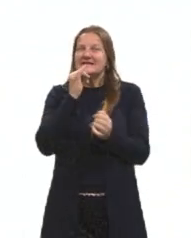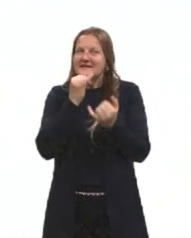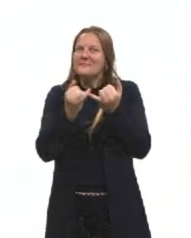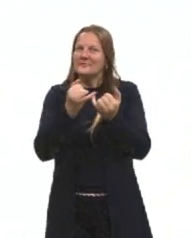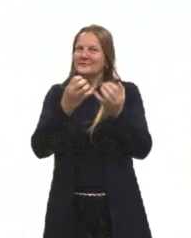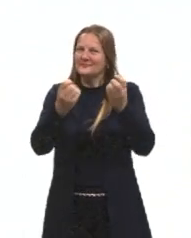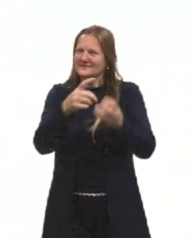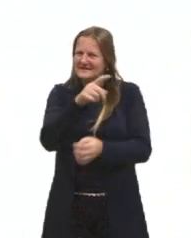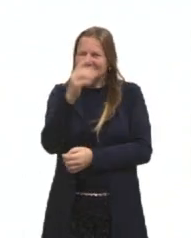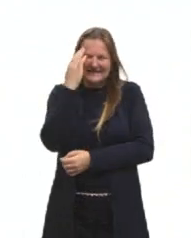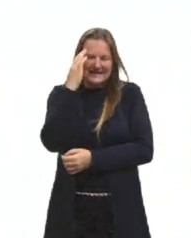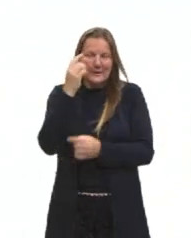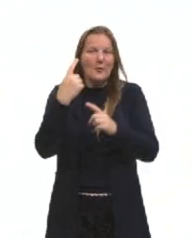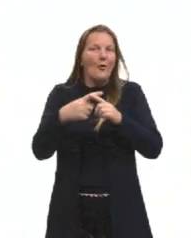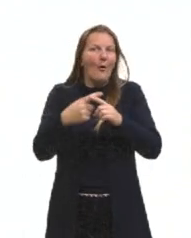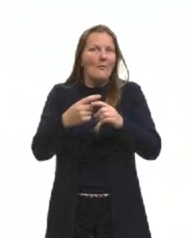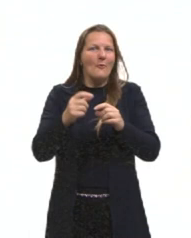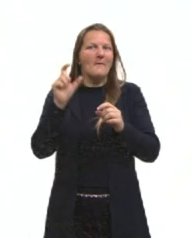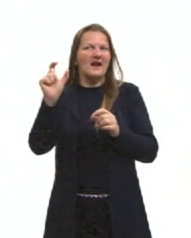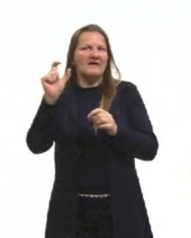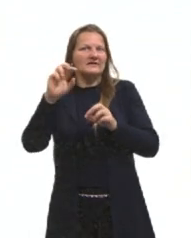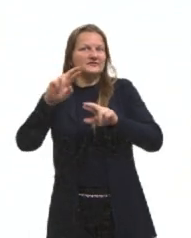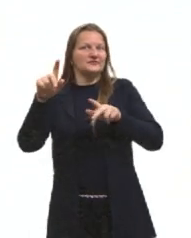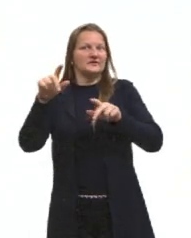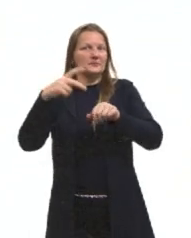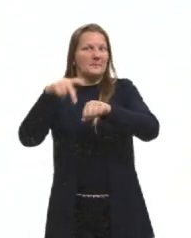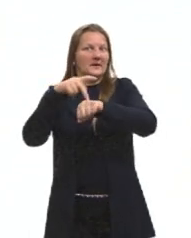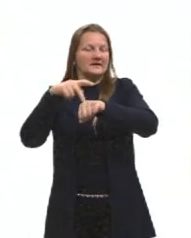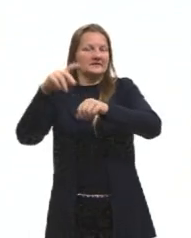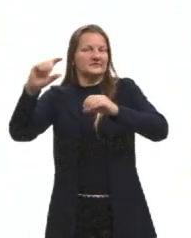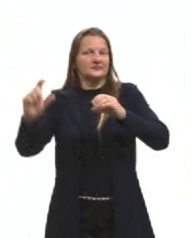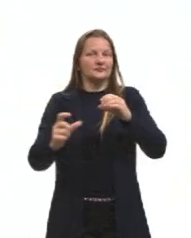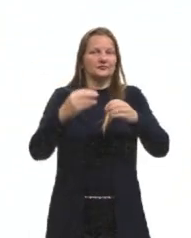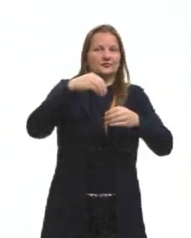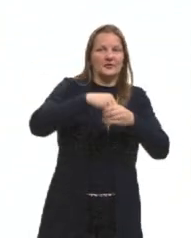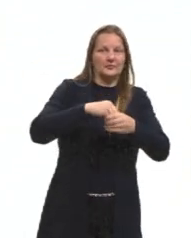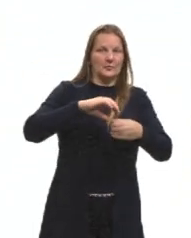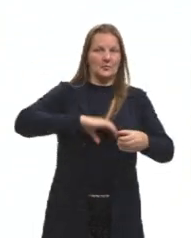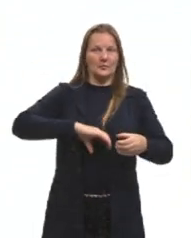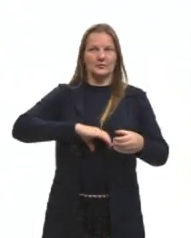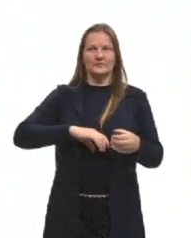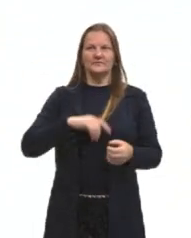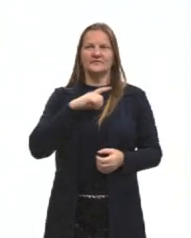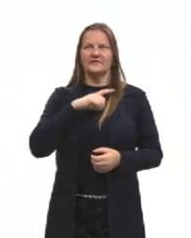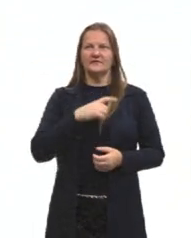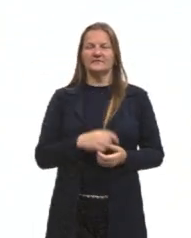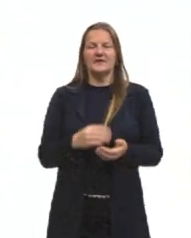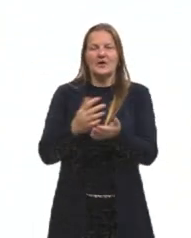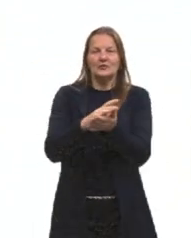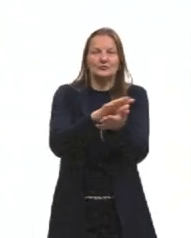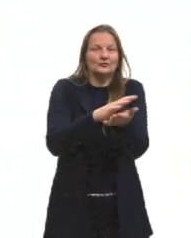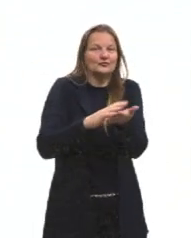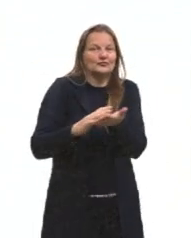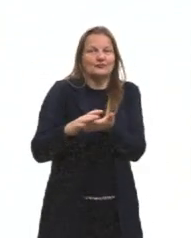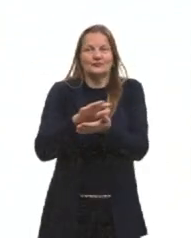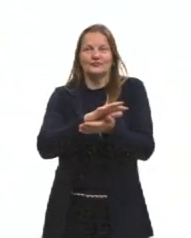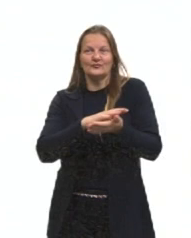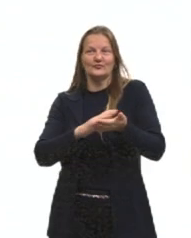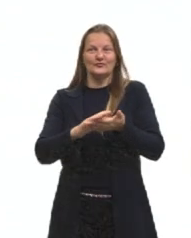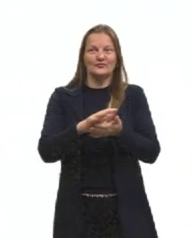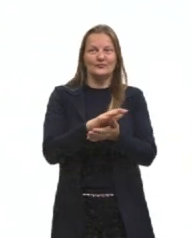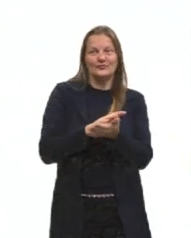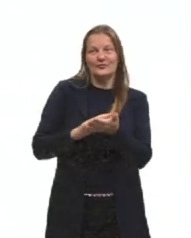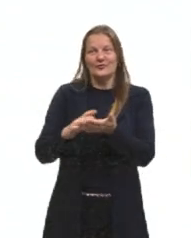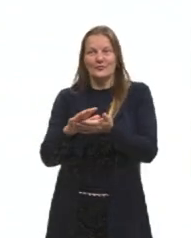posso trazer para vocês de estrangeirismos. Ele fala assim, ó, é o samba do approach. Nós já vamos